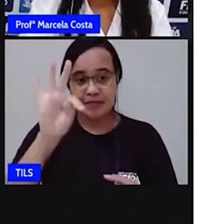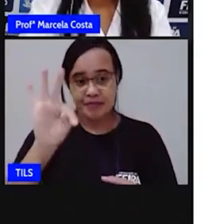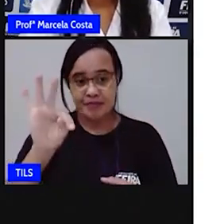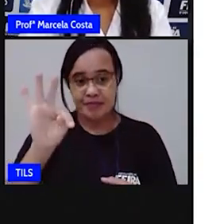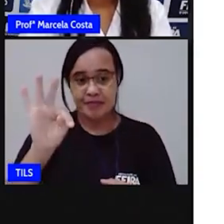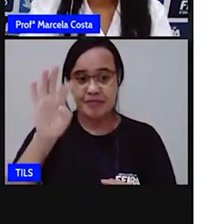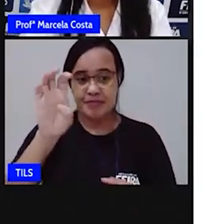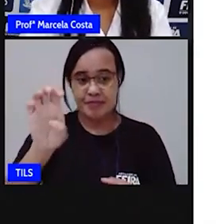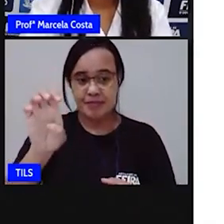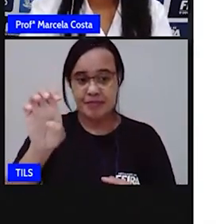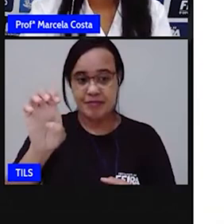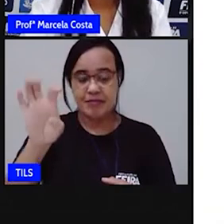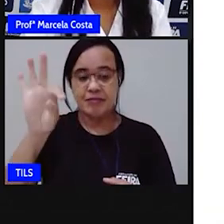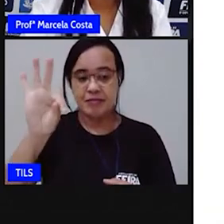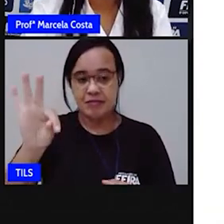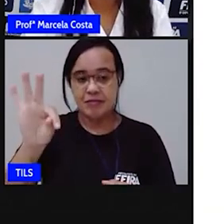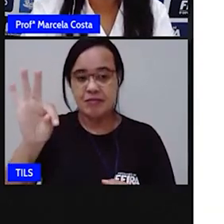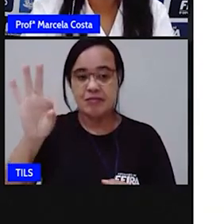Teto.